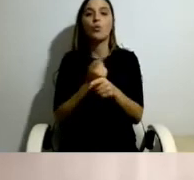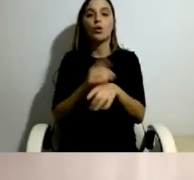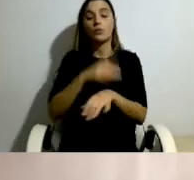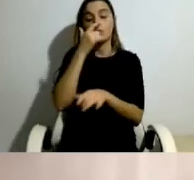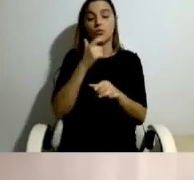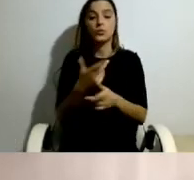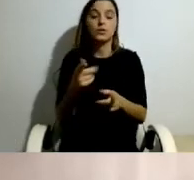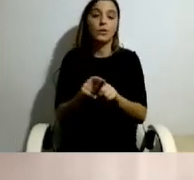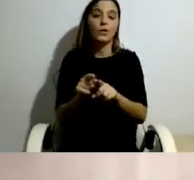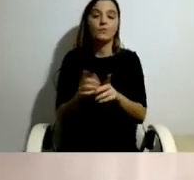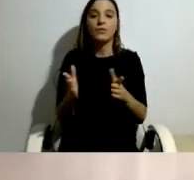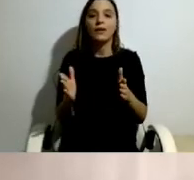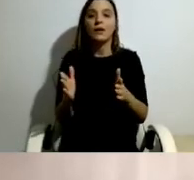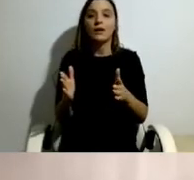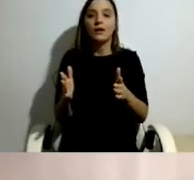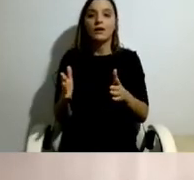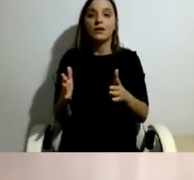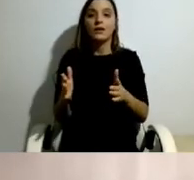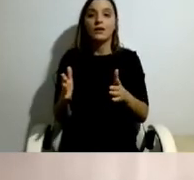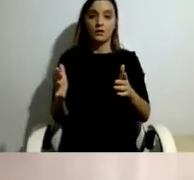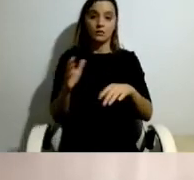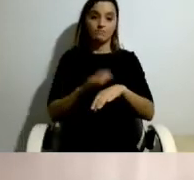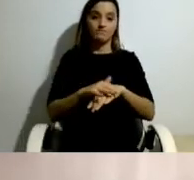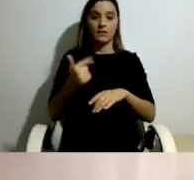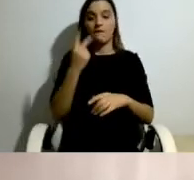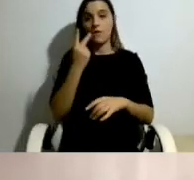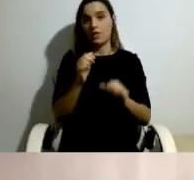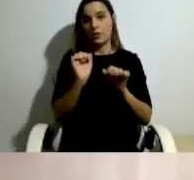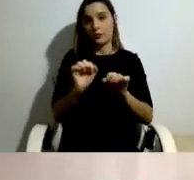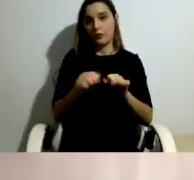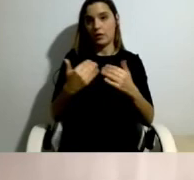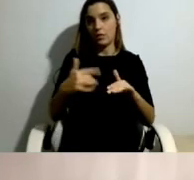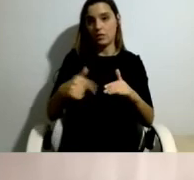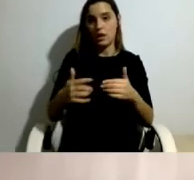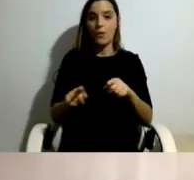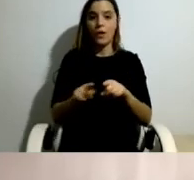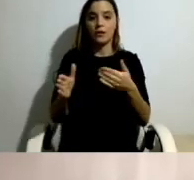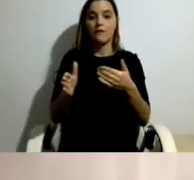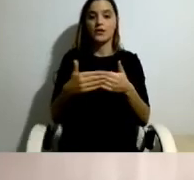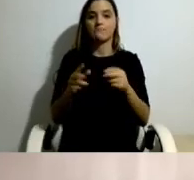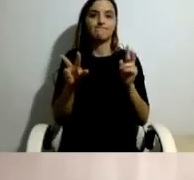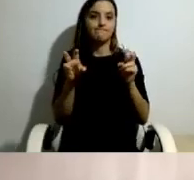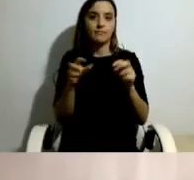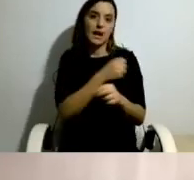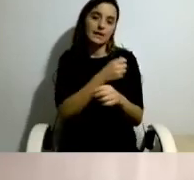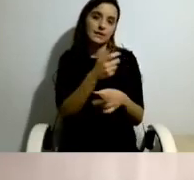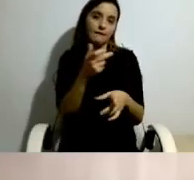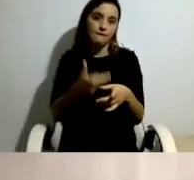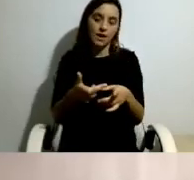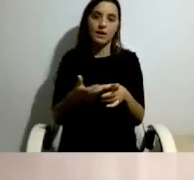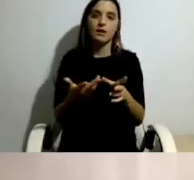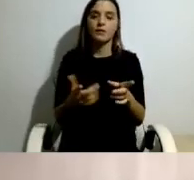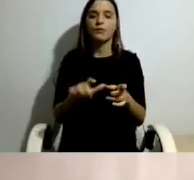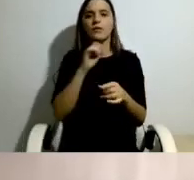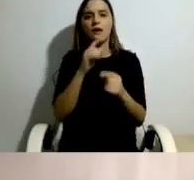pelas contingências da sua vida num espaço mais doméstico, acabaram por perder, e por um conjunto